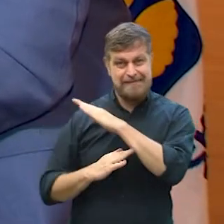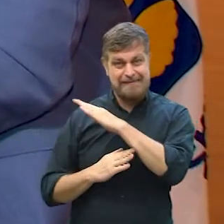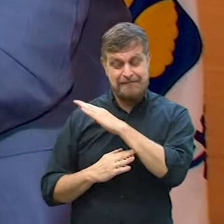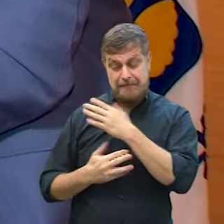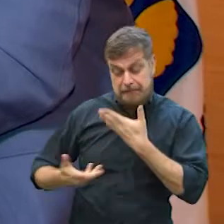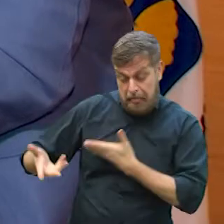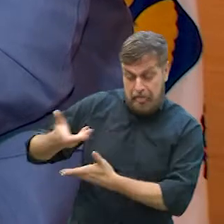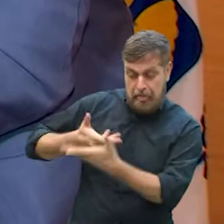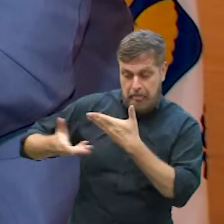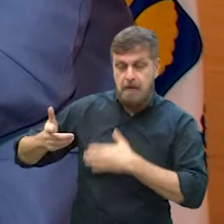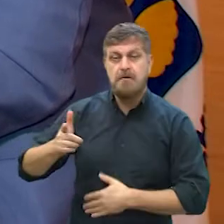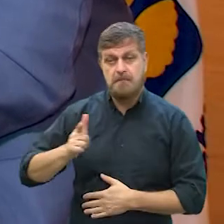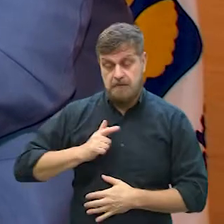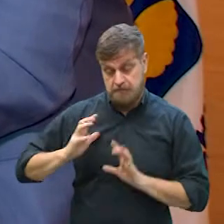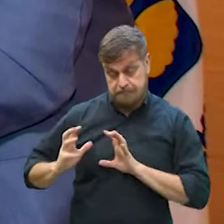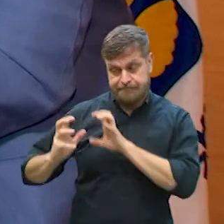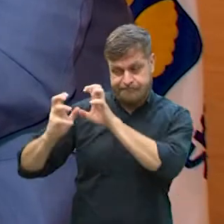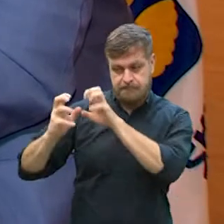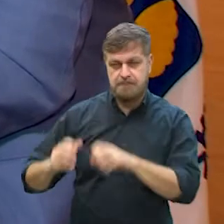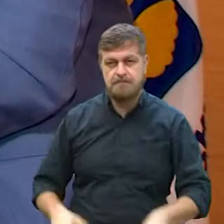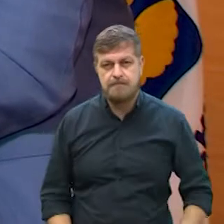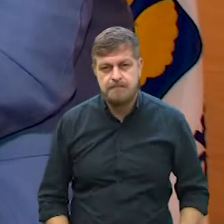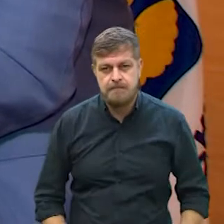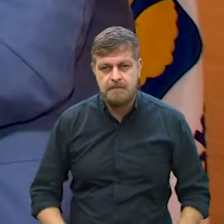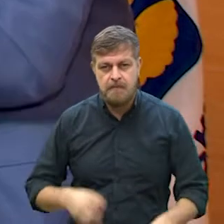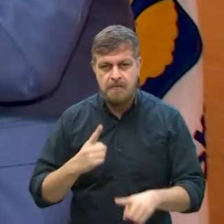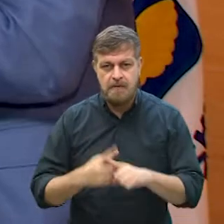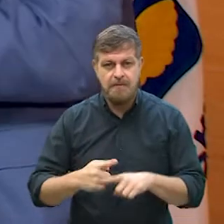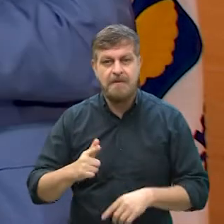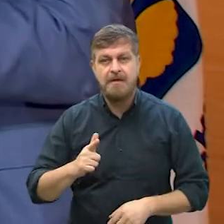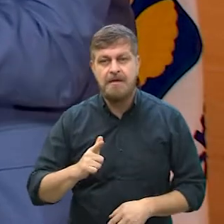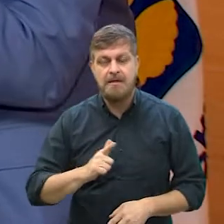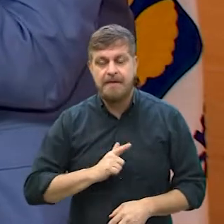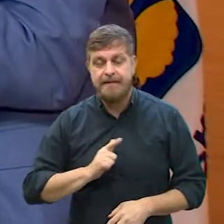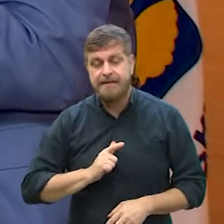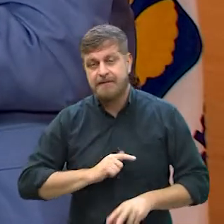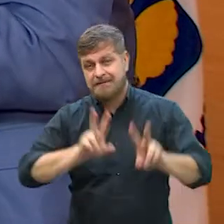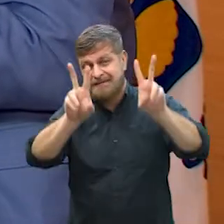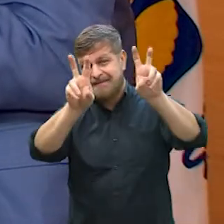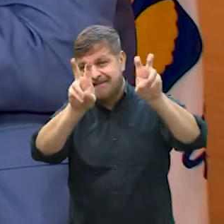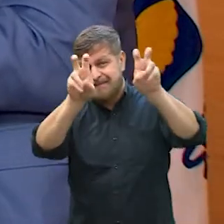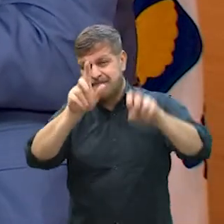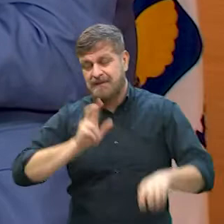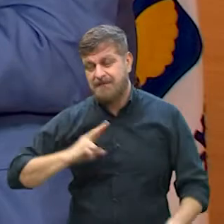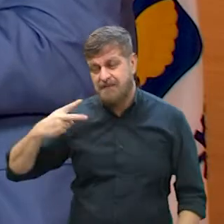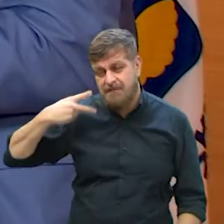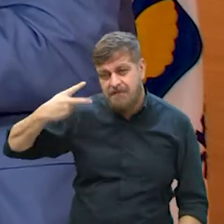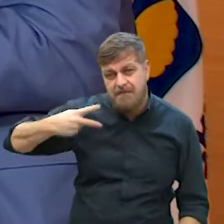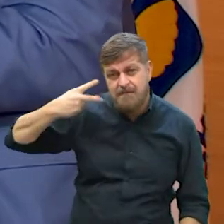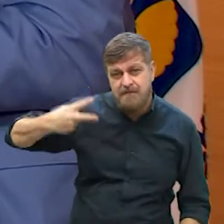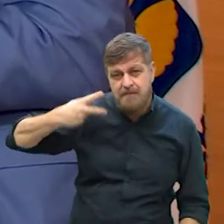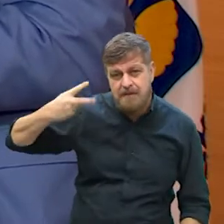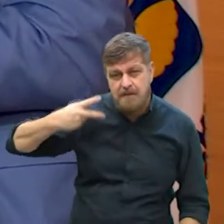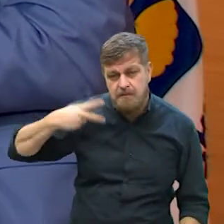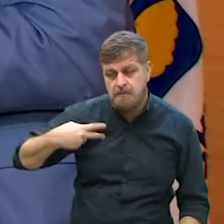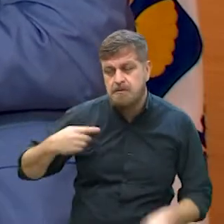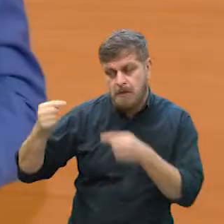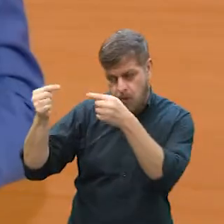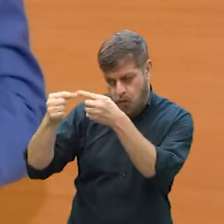casa, né? É, a gente acabou, porque tendo que envolver vários vereadores que